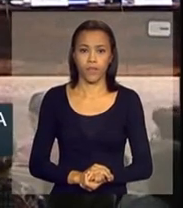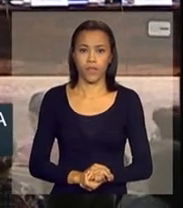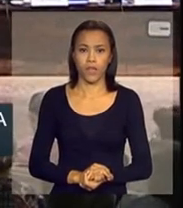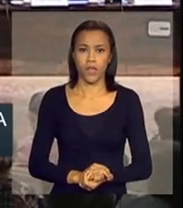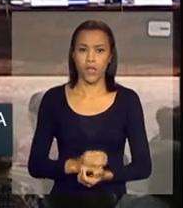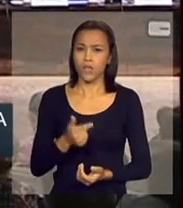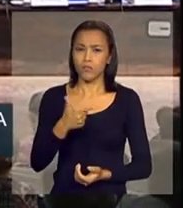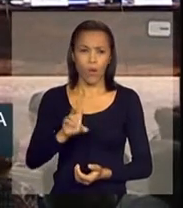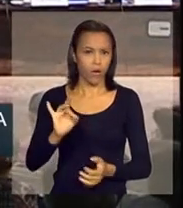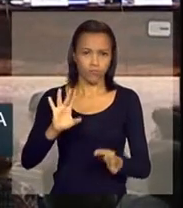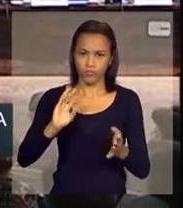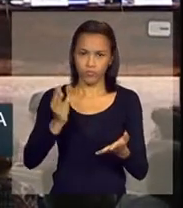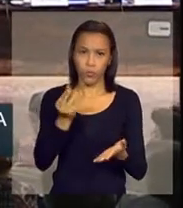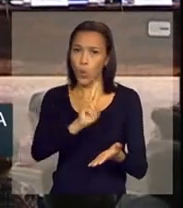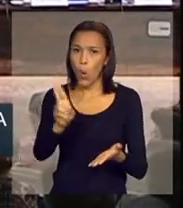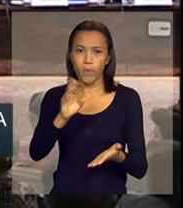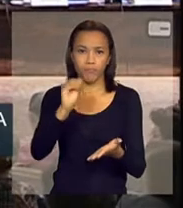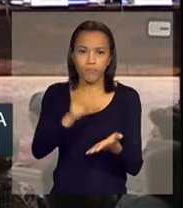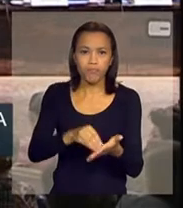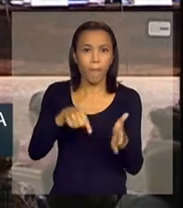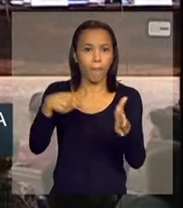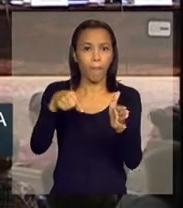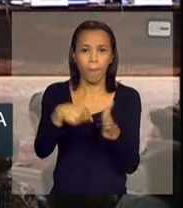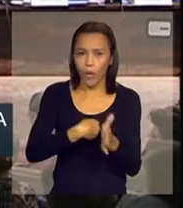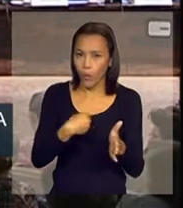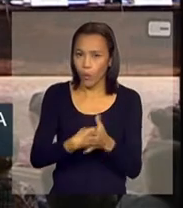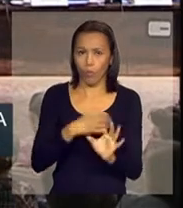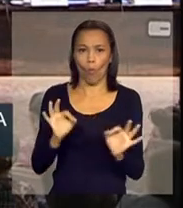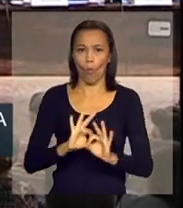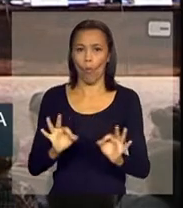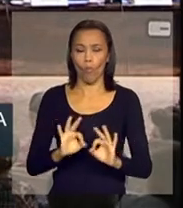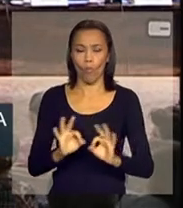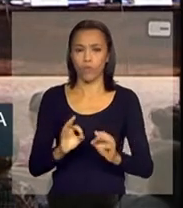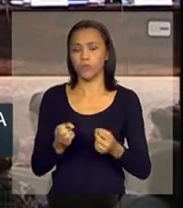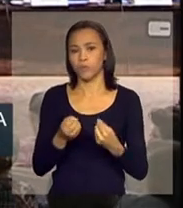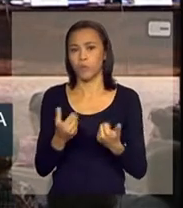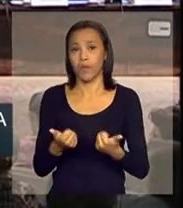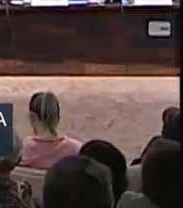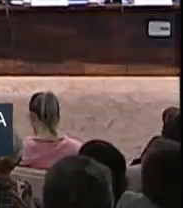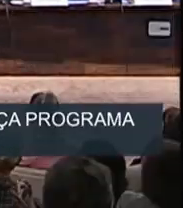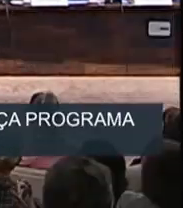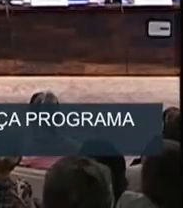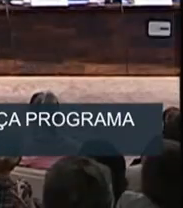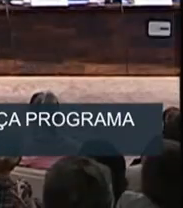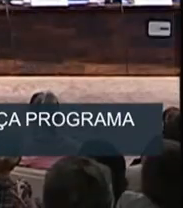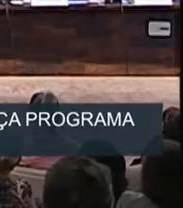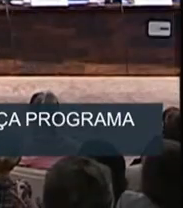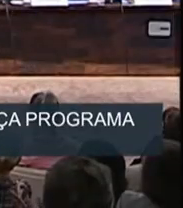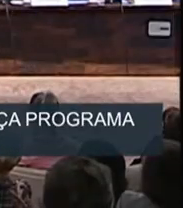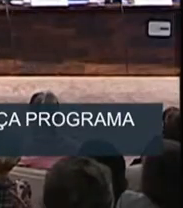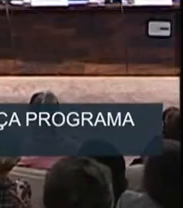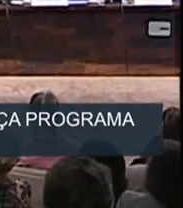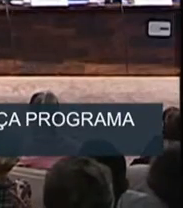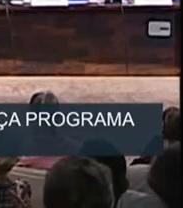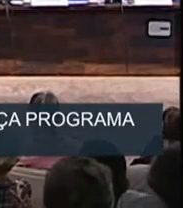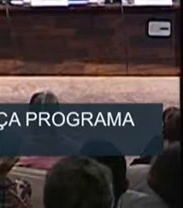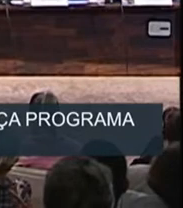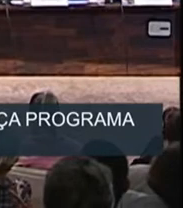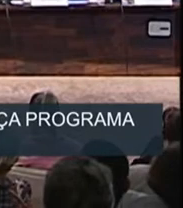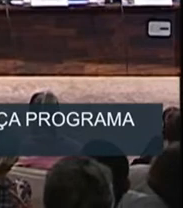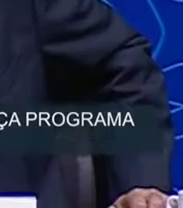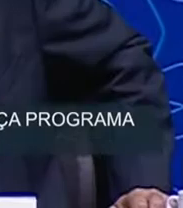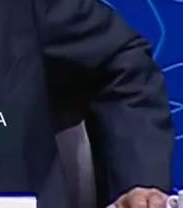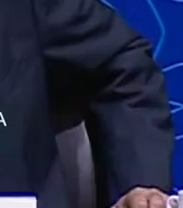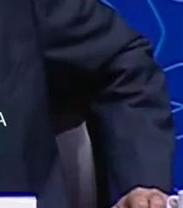não há mais nenhum inscrito na listagem, então, se não houver mais nenhuma pergunta, a gente... Nós vamos